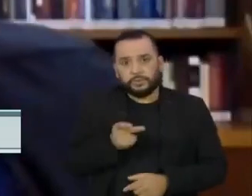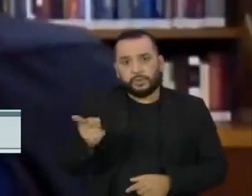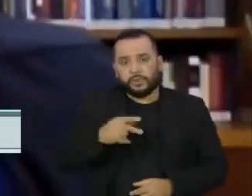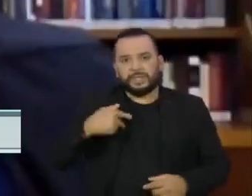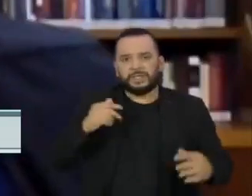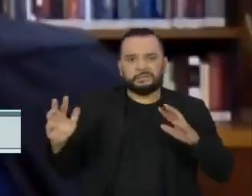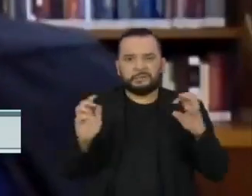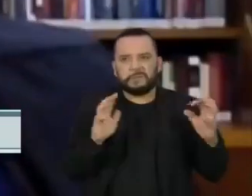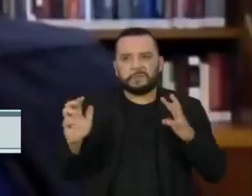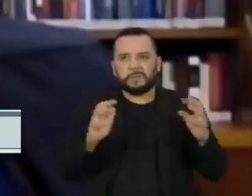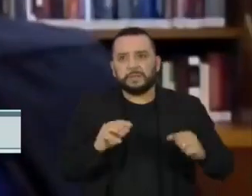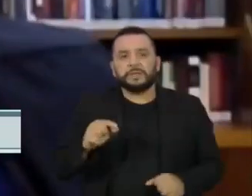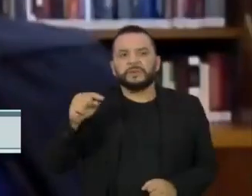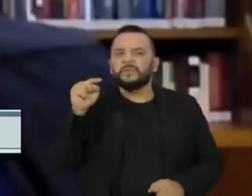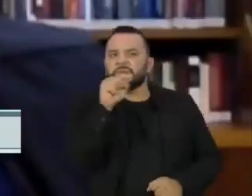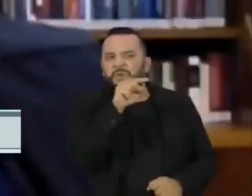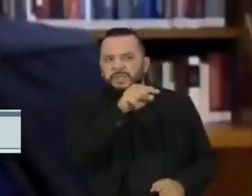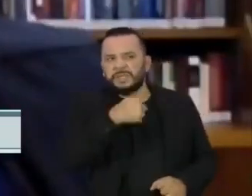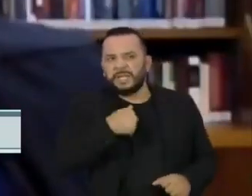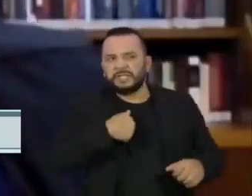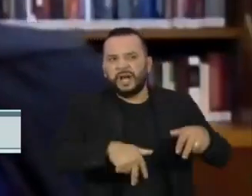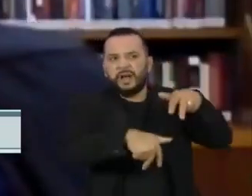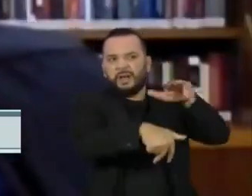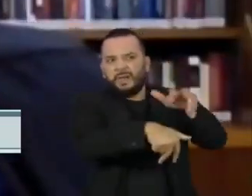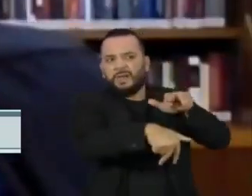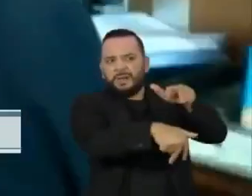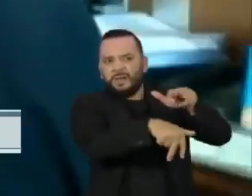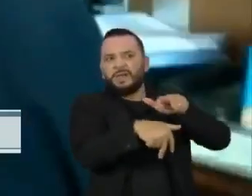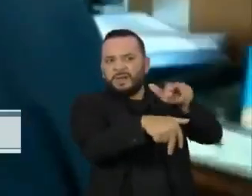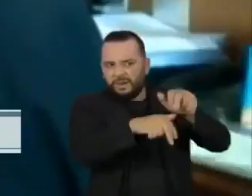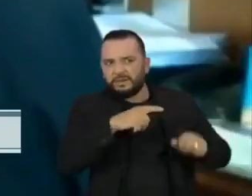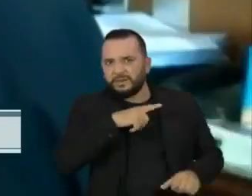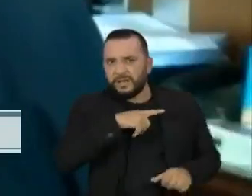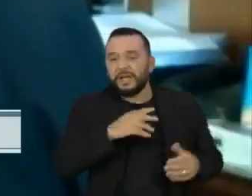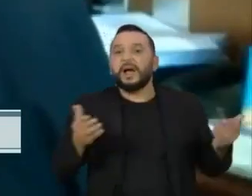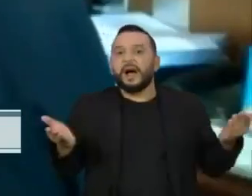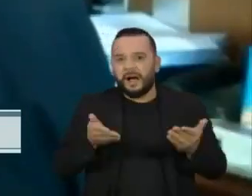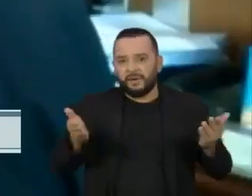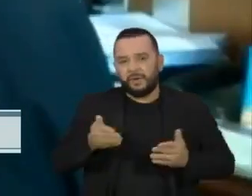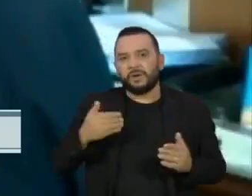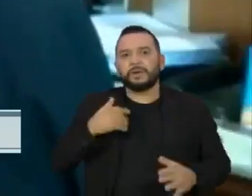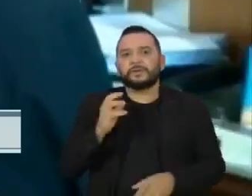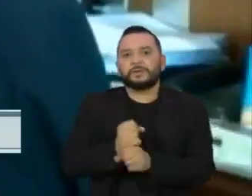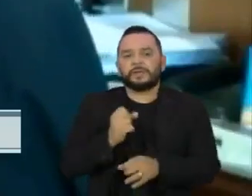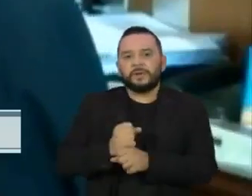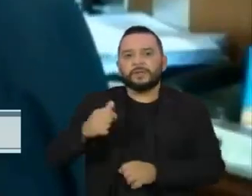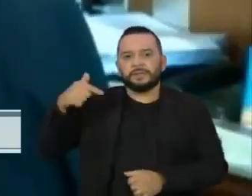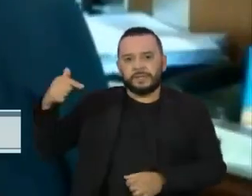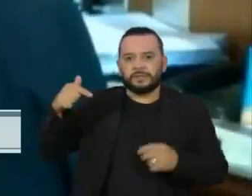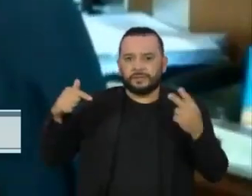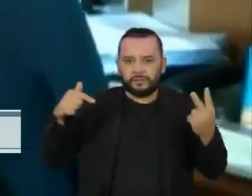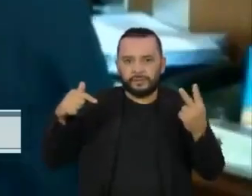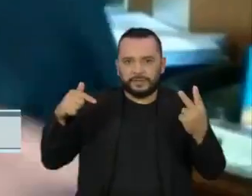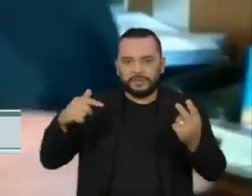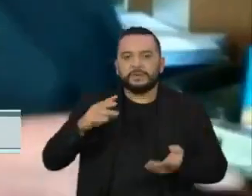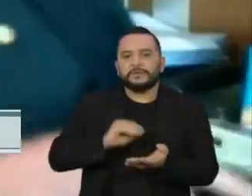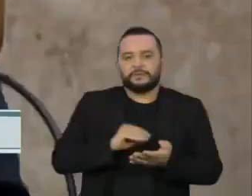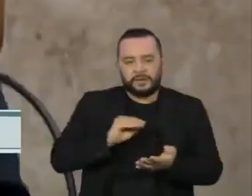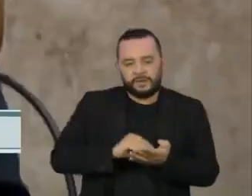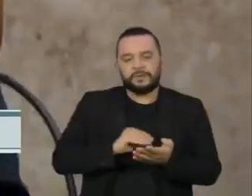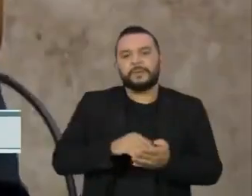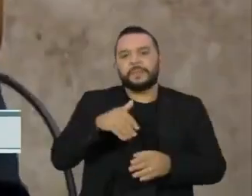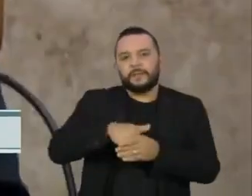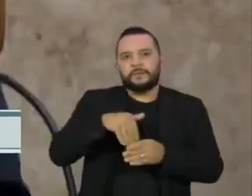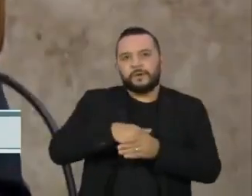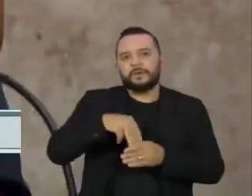o colega de ter manipulado a jurisdição do caso. Agora, o placar está em 7 a 2, restando os votos de Melo